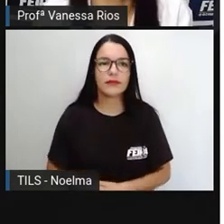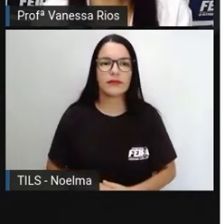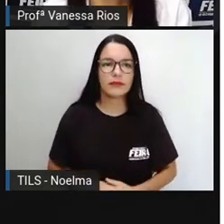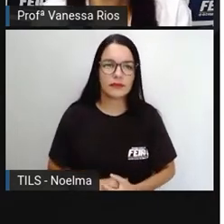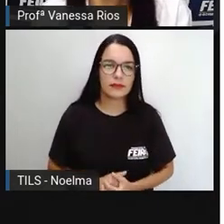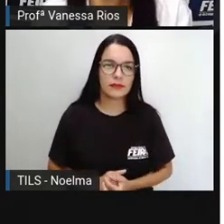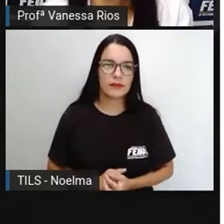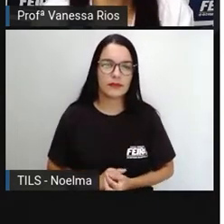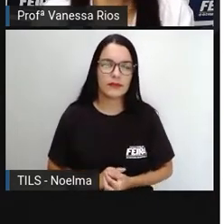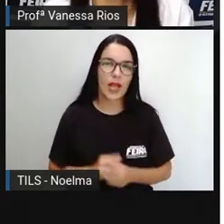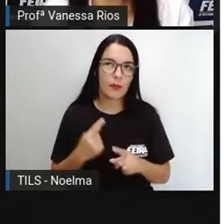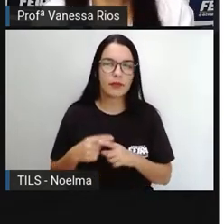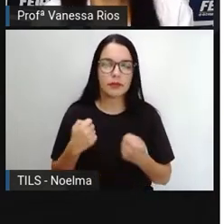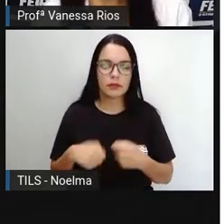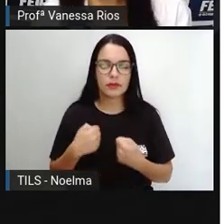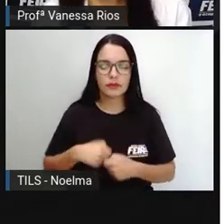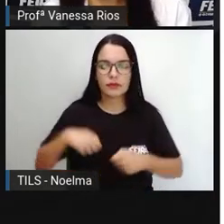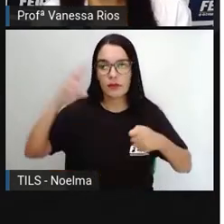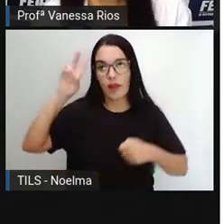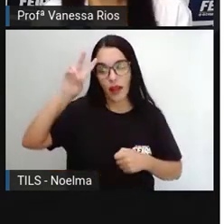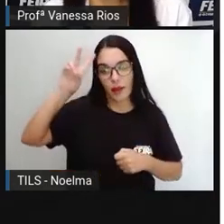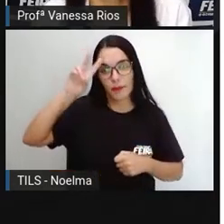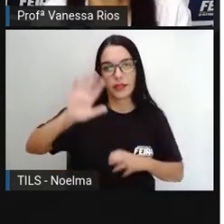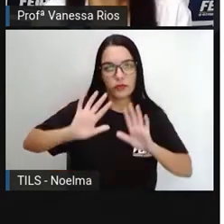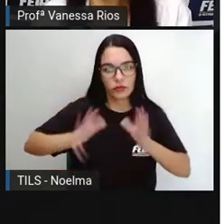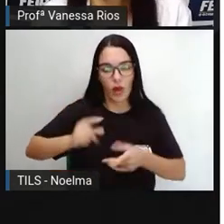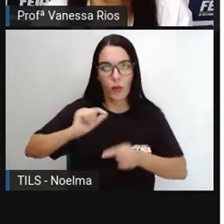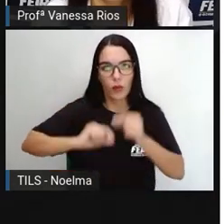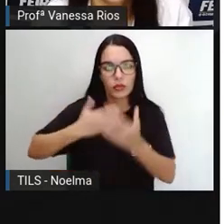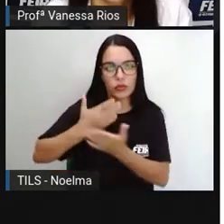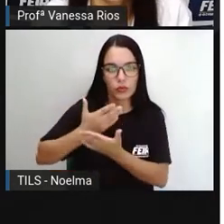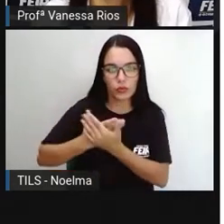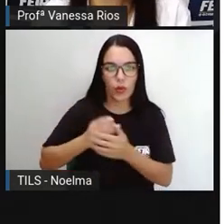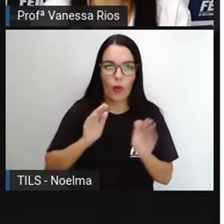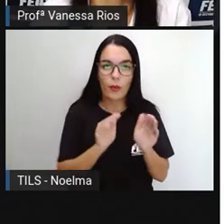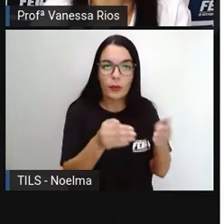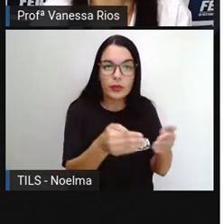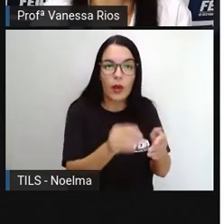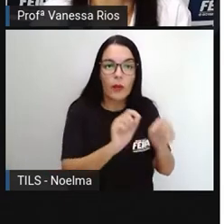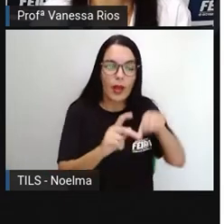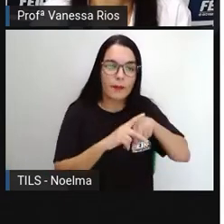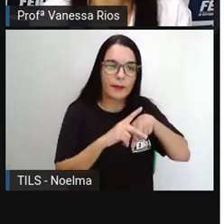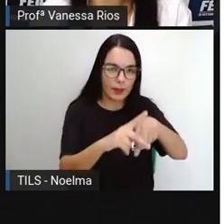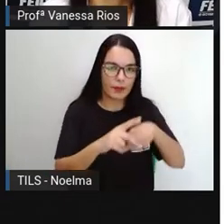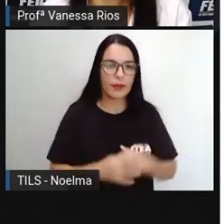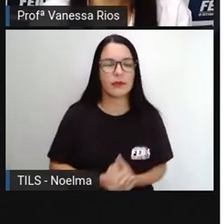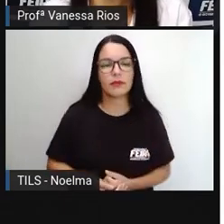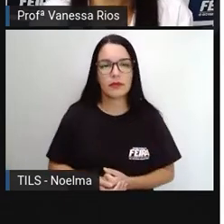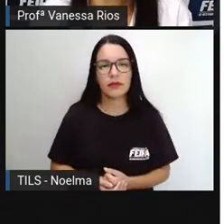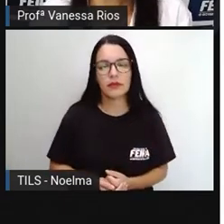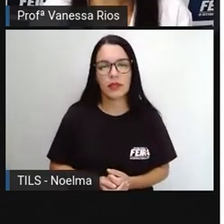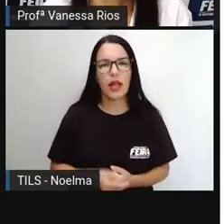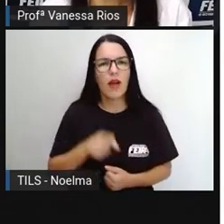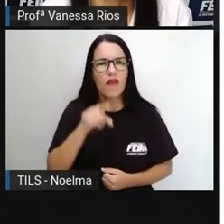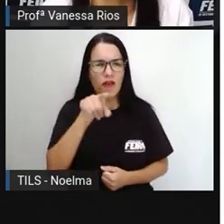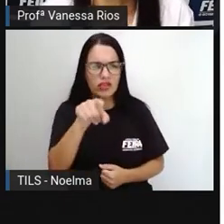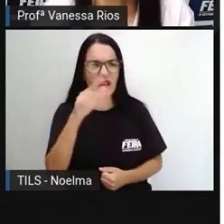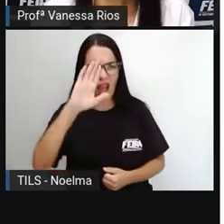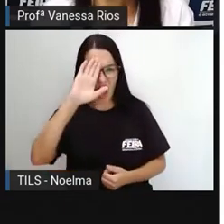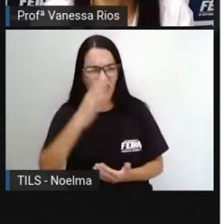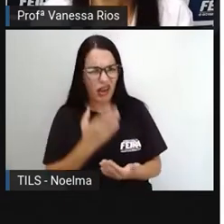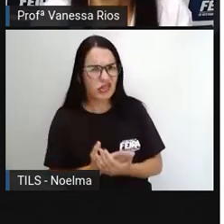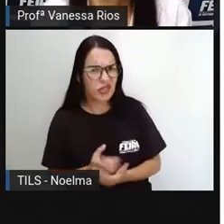recordar daquilo que a gente já observou e já estudou como objetivo dos poemas. Você acredita que